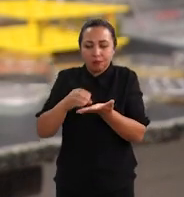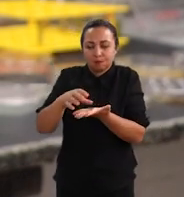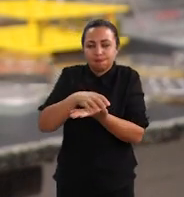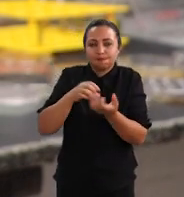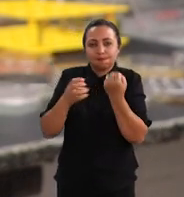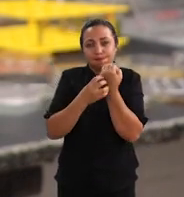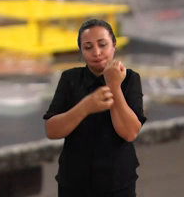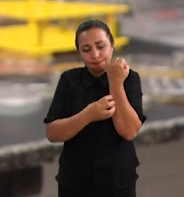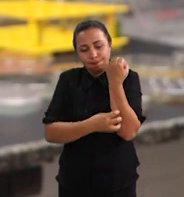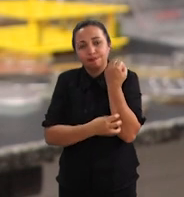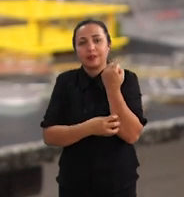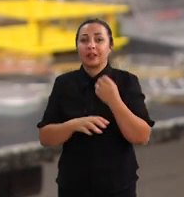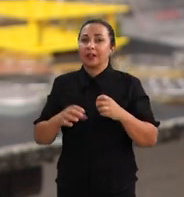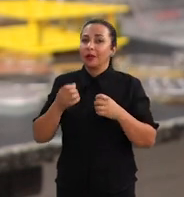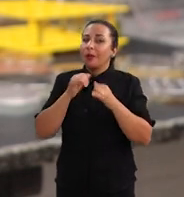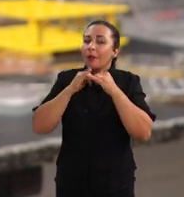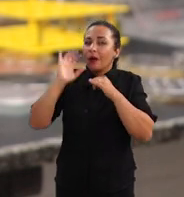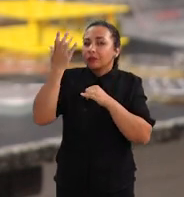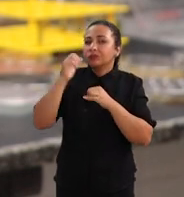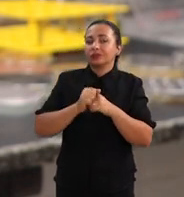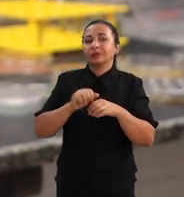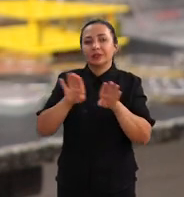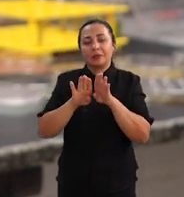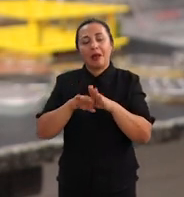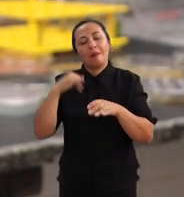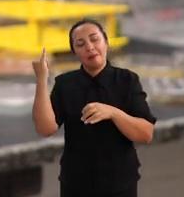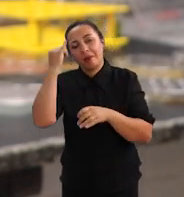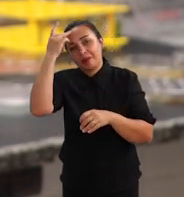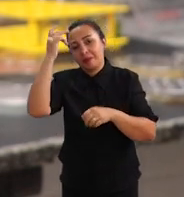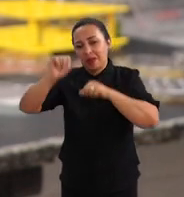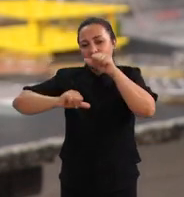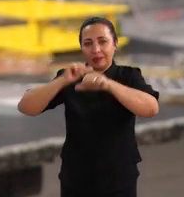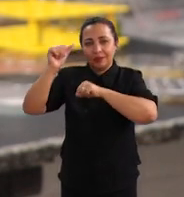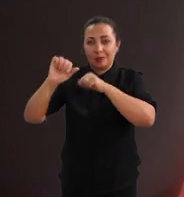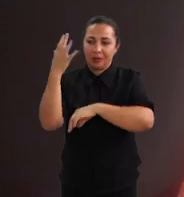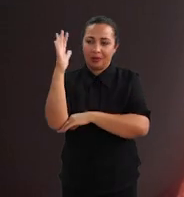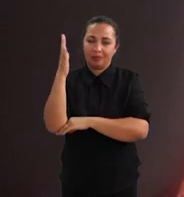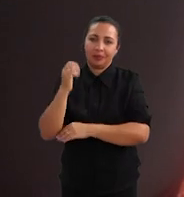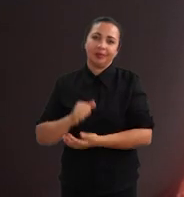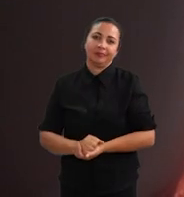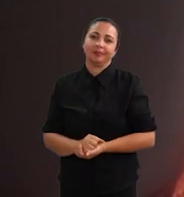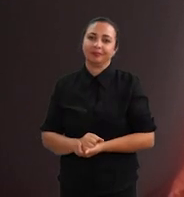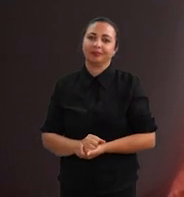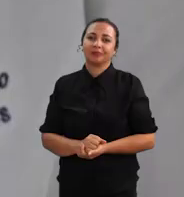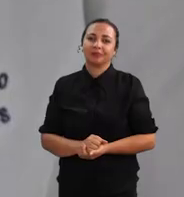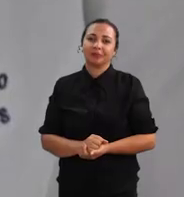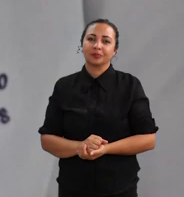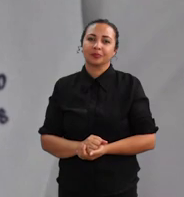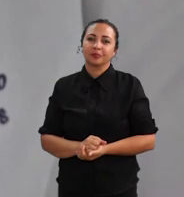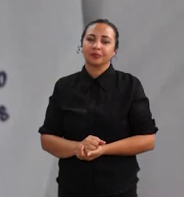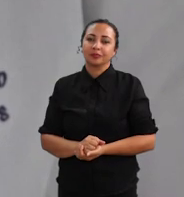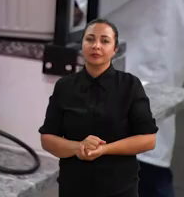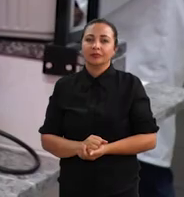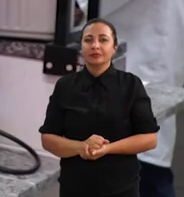de fungos. O efeito cinérgico deles é muito importante para o desenvolvimento da planta.